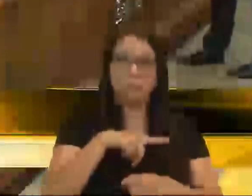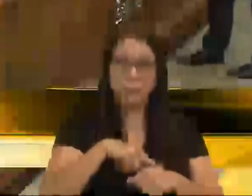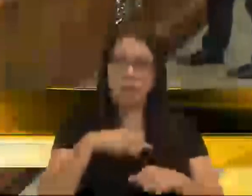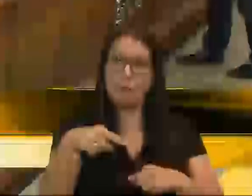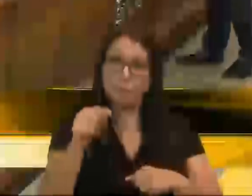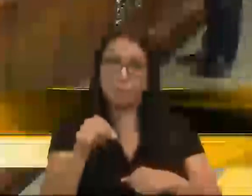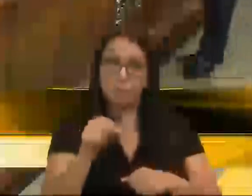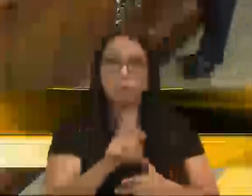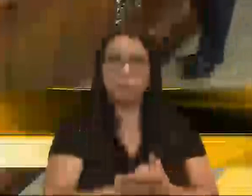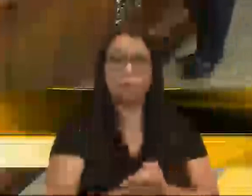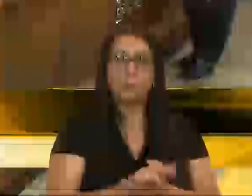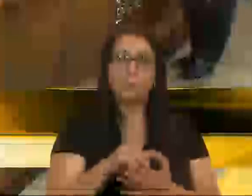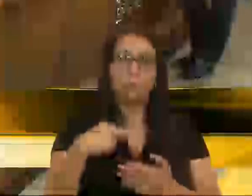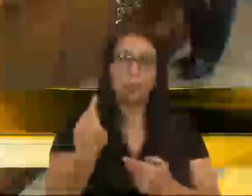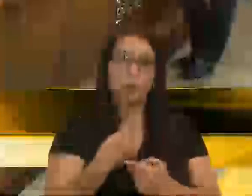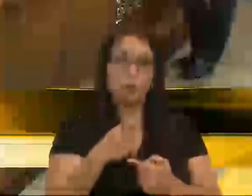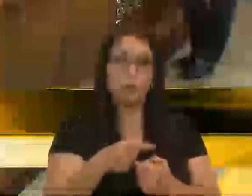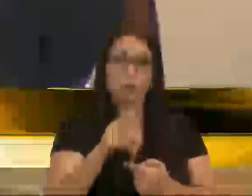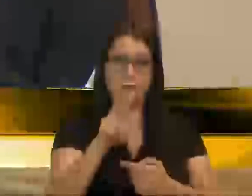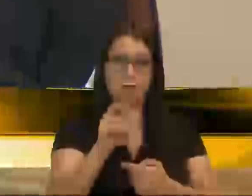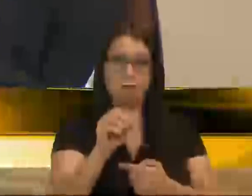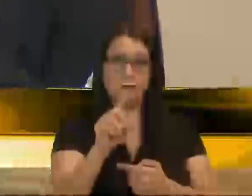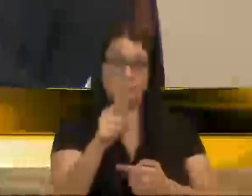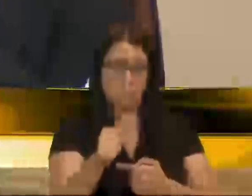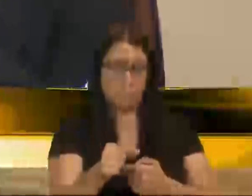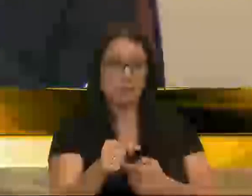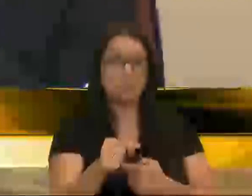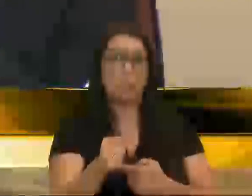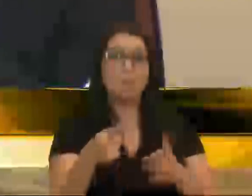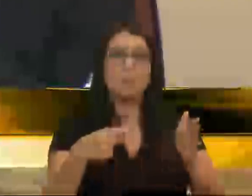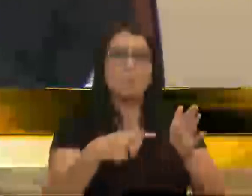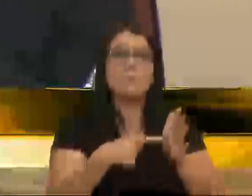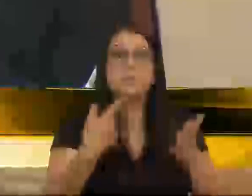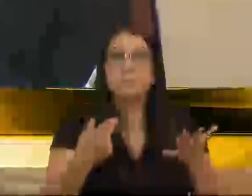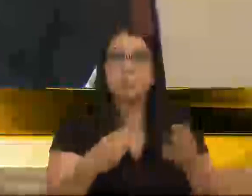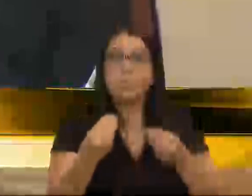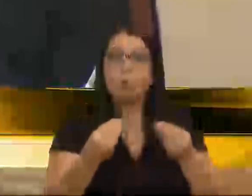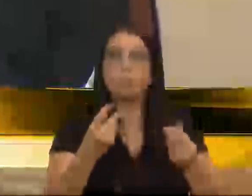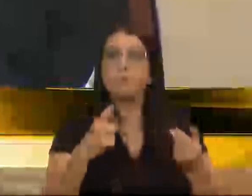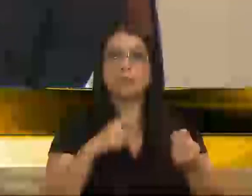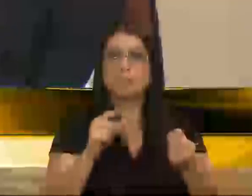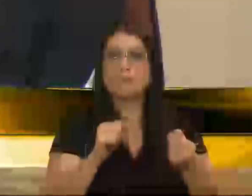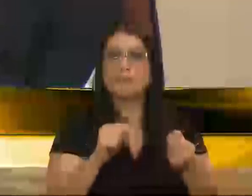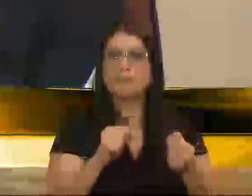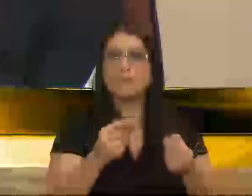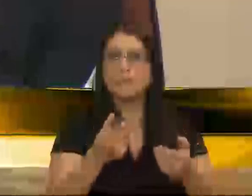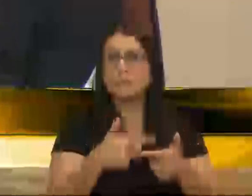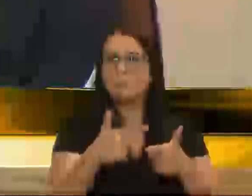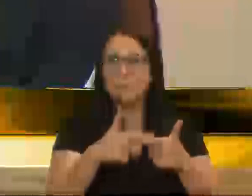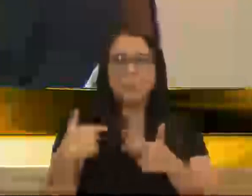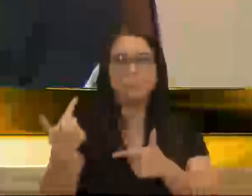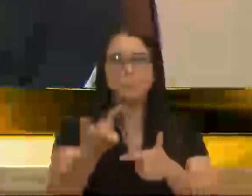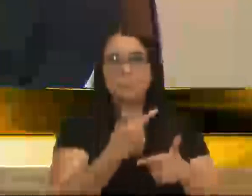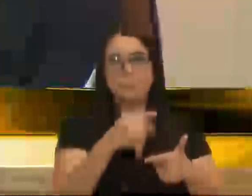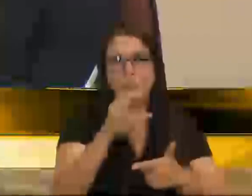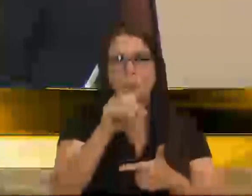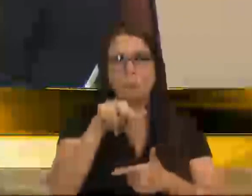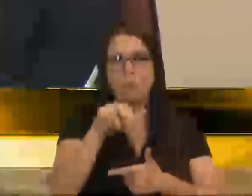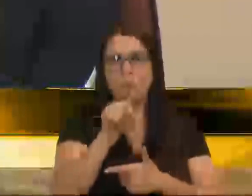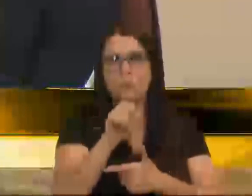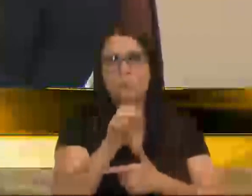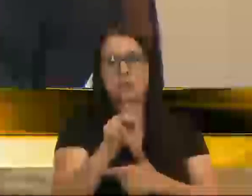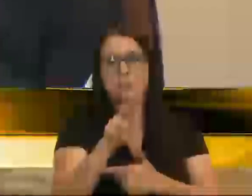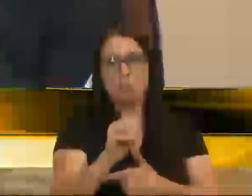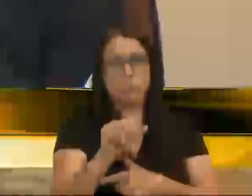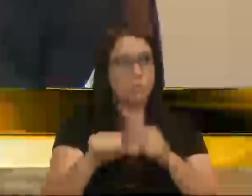porque nós aqui, ainda em 2017, denunciamos aqui como estava em situação precária a organização do Concepro. Então, trocou a